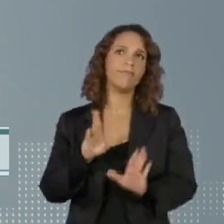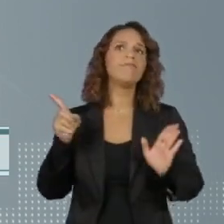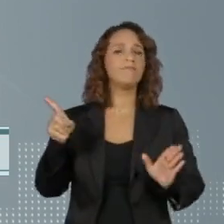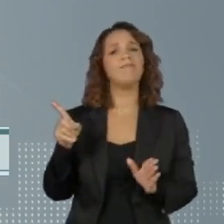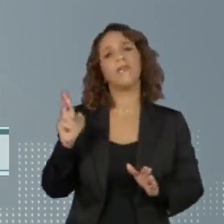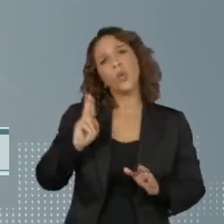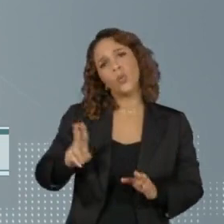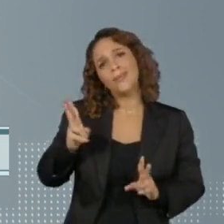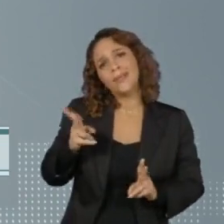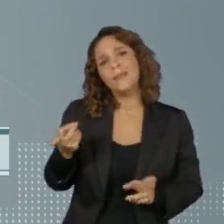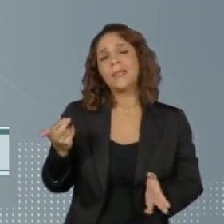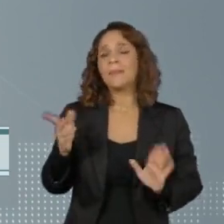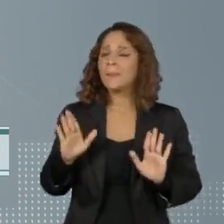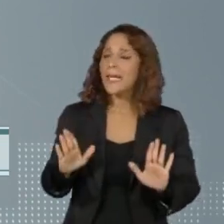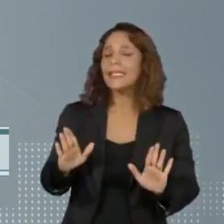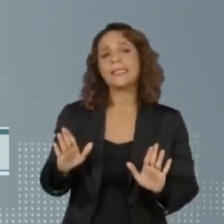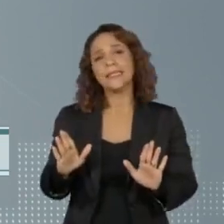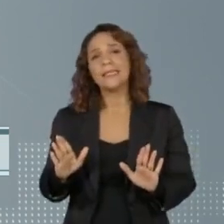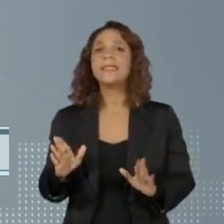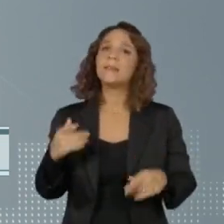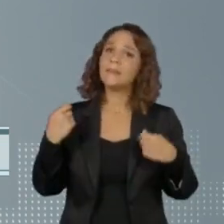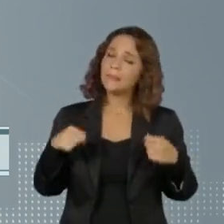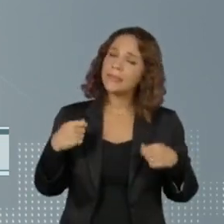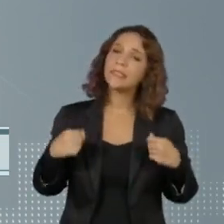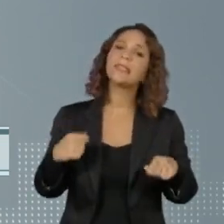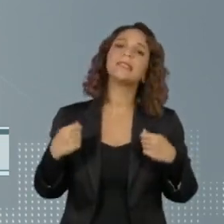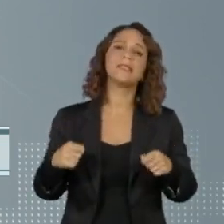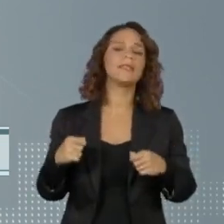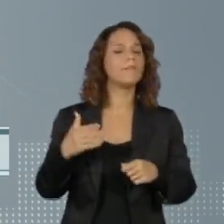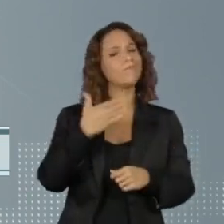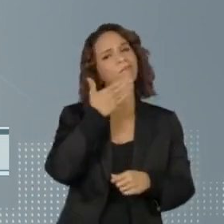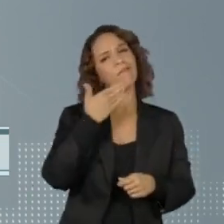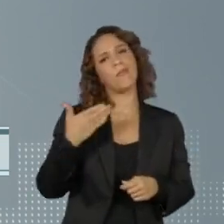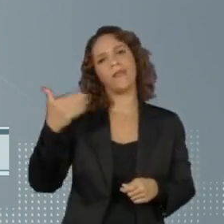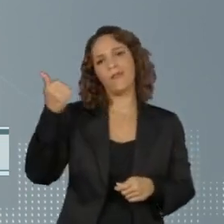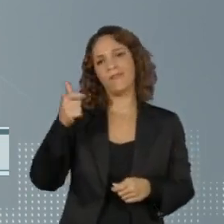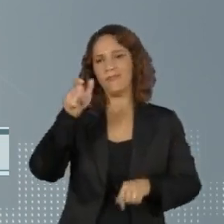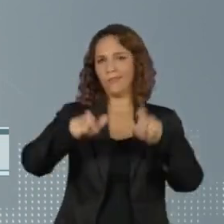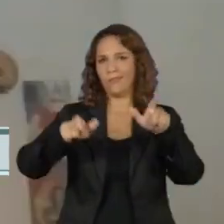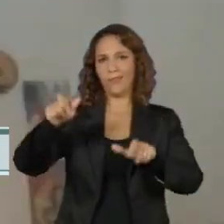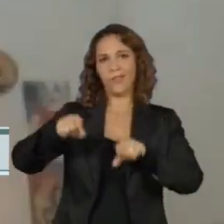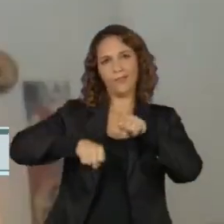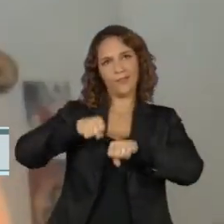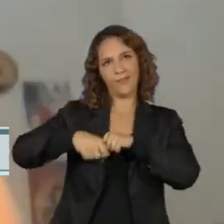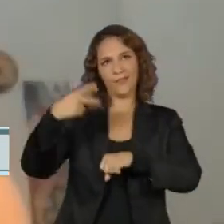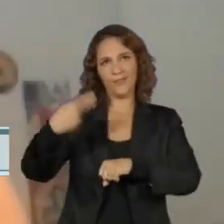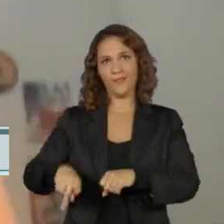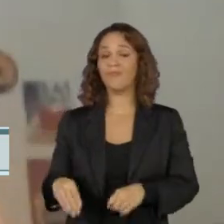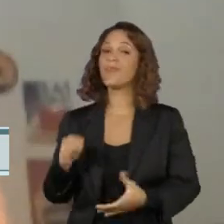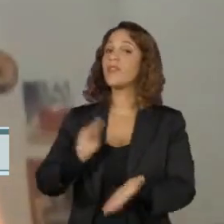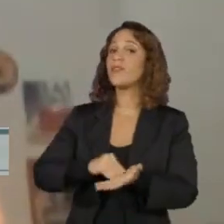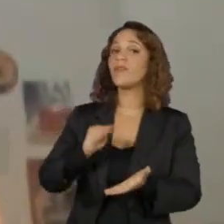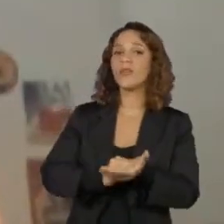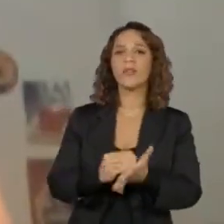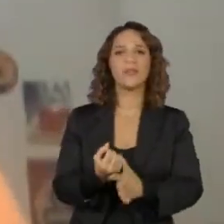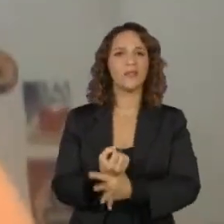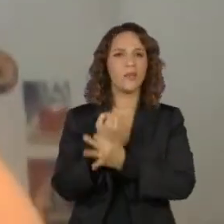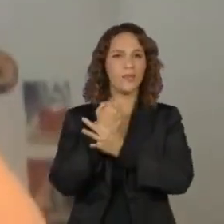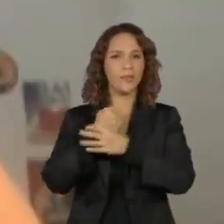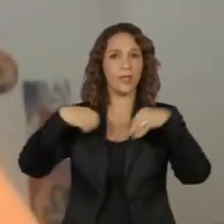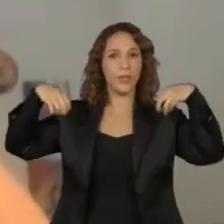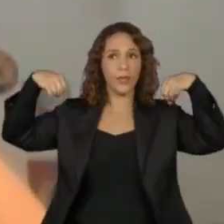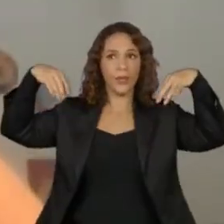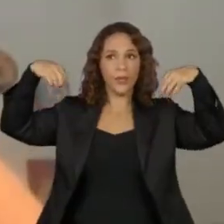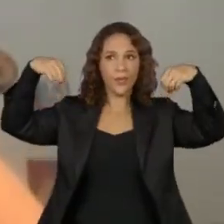meio de transporte, mas vê necessidade para muitas melhorias para quem pedala na cidade. Segurança, iluminação